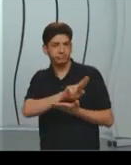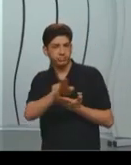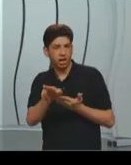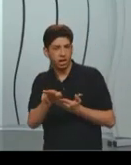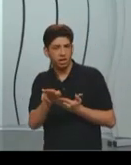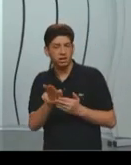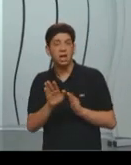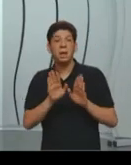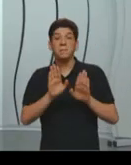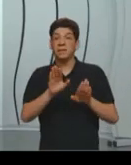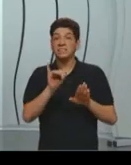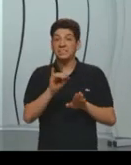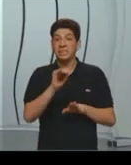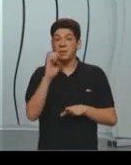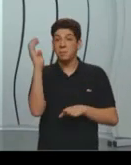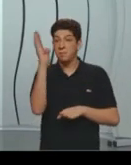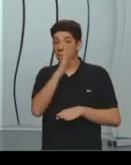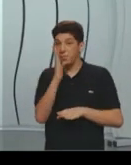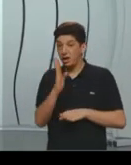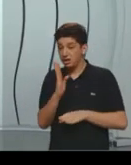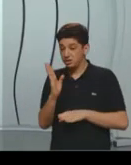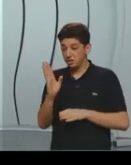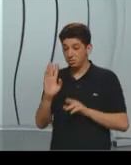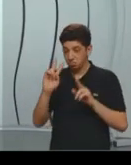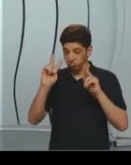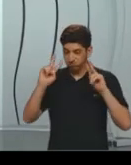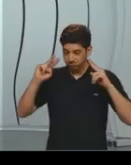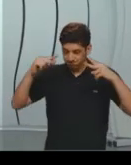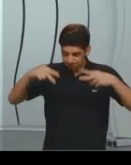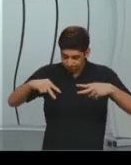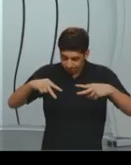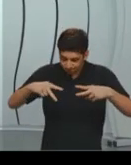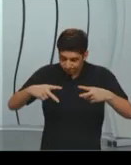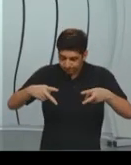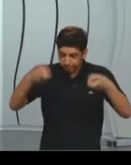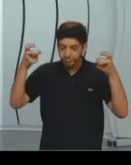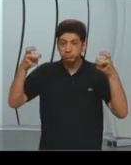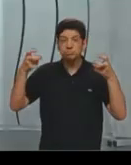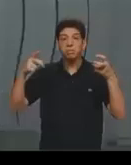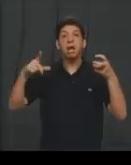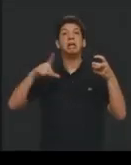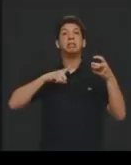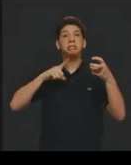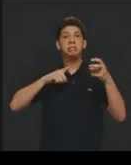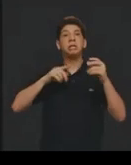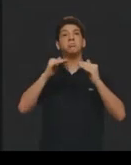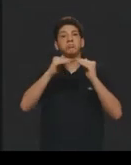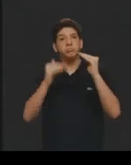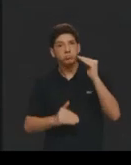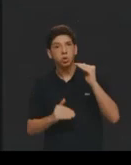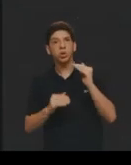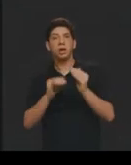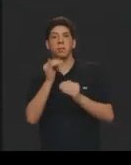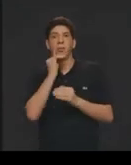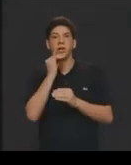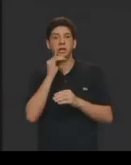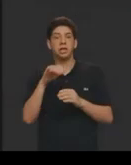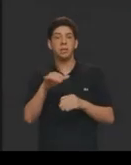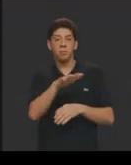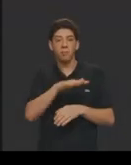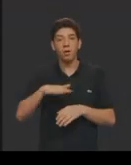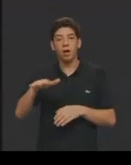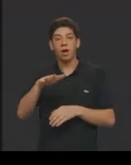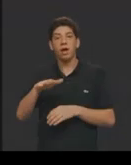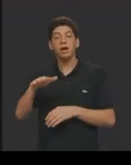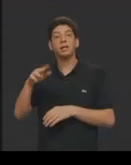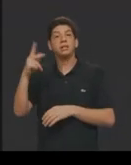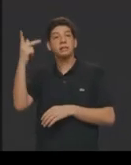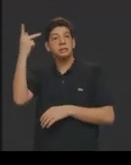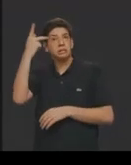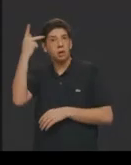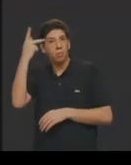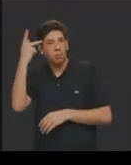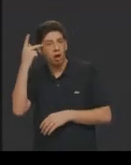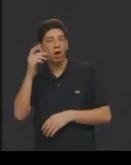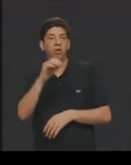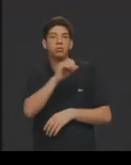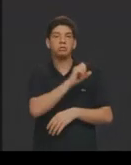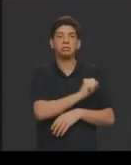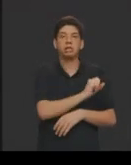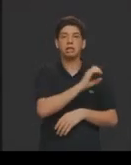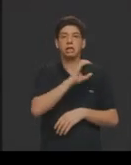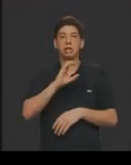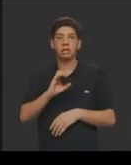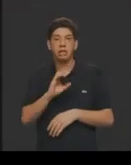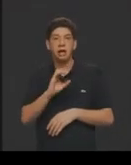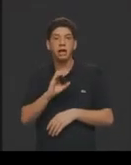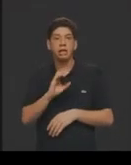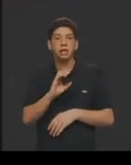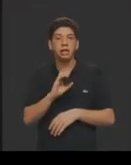dentro do próprio Brasil, existe uma desigualdade enorme, porque tem regiões, igual São Paulo e Santa Catarina, que o